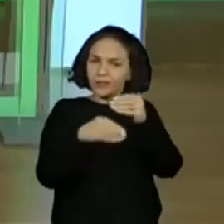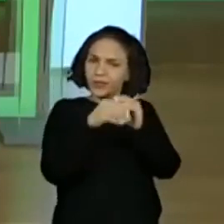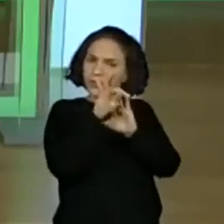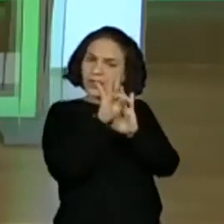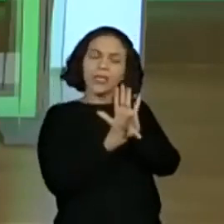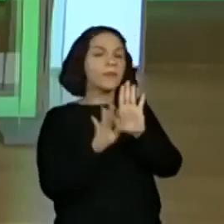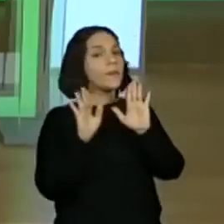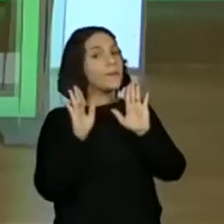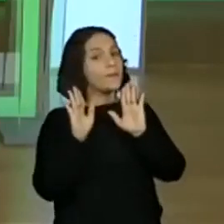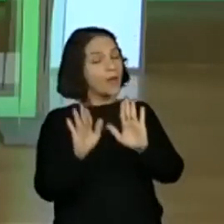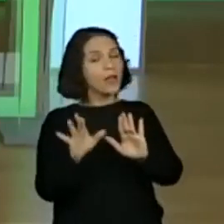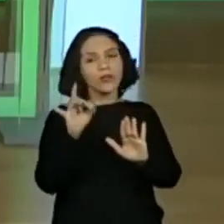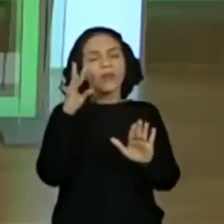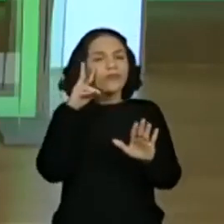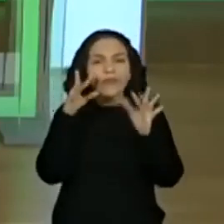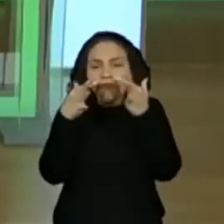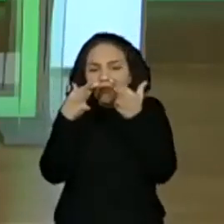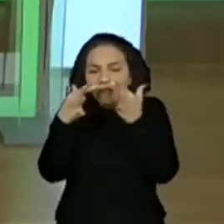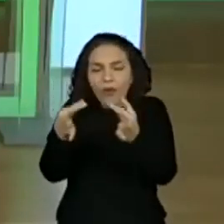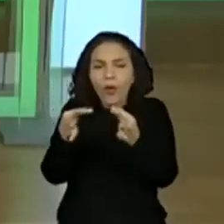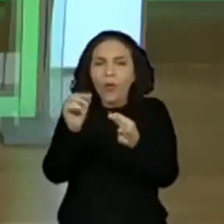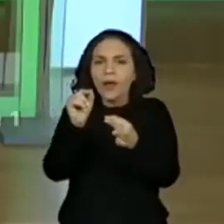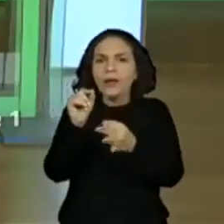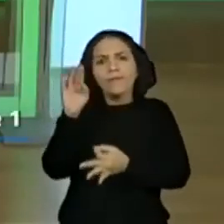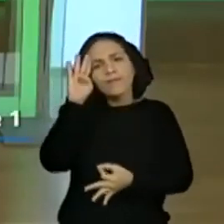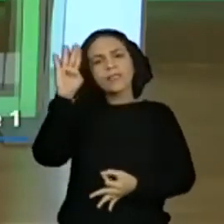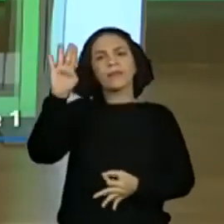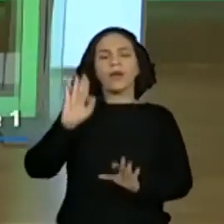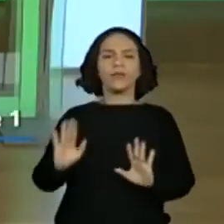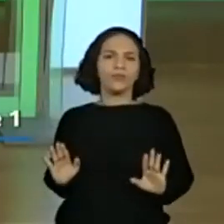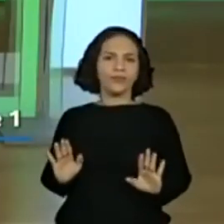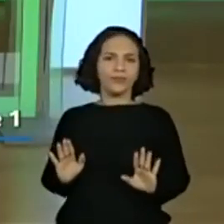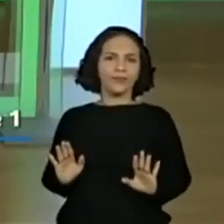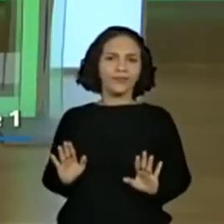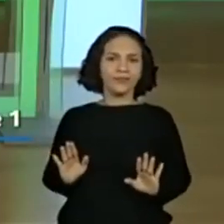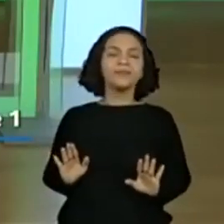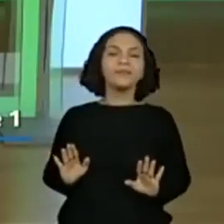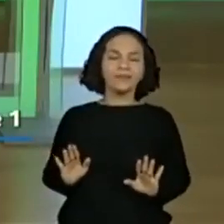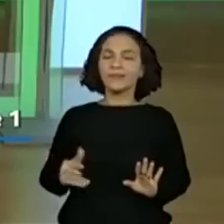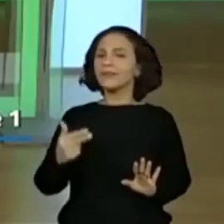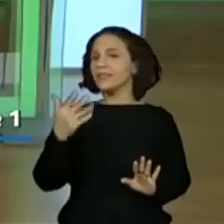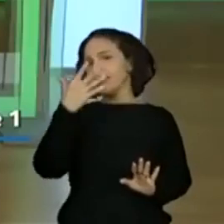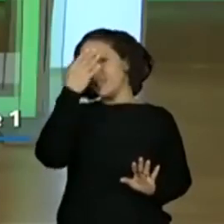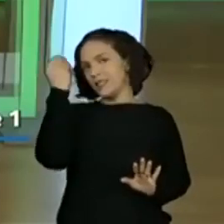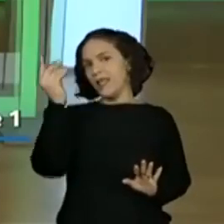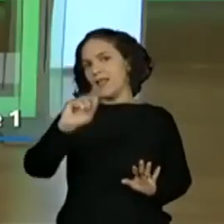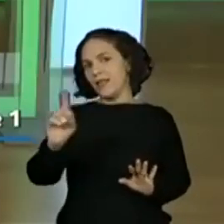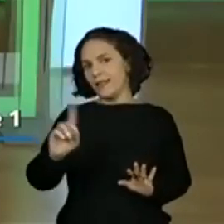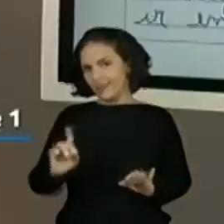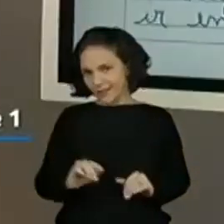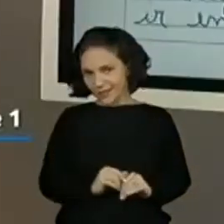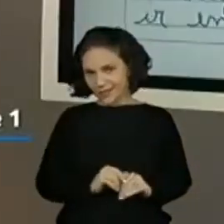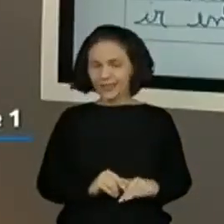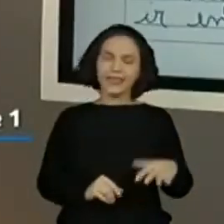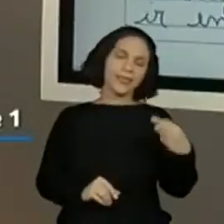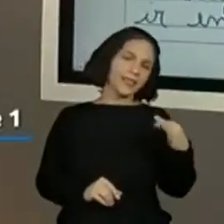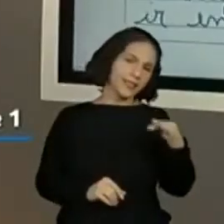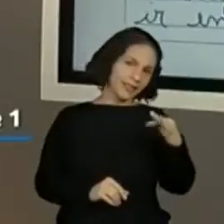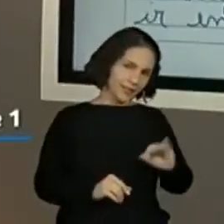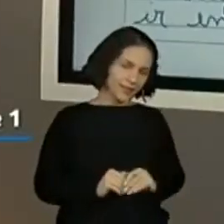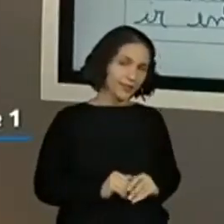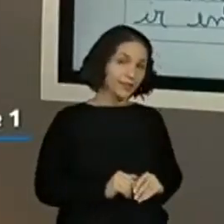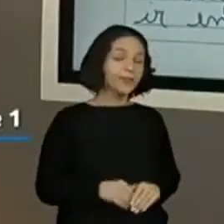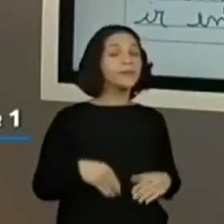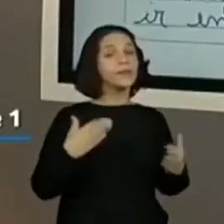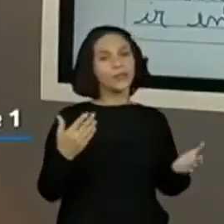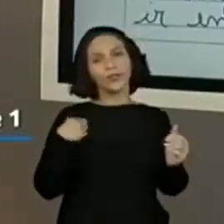Porém, a gente só olha para aquilo que precisa estar destacado, que a gente não pode esquecer de maneira nenhuma. maneira nenhuma. Então, assim, a gente